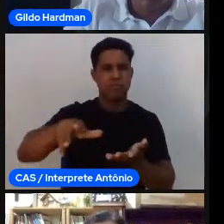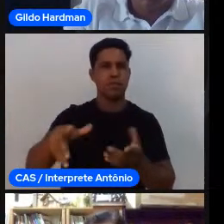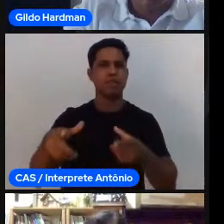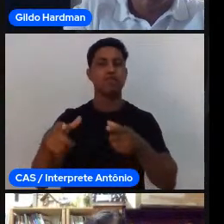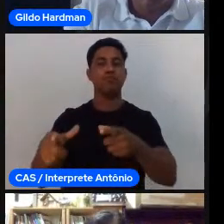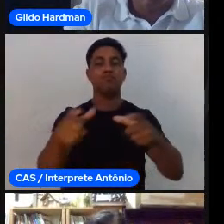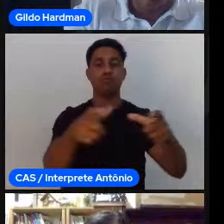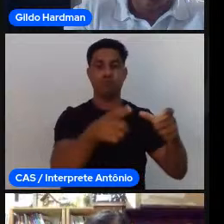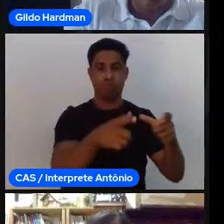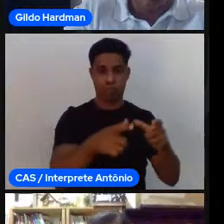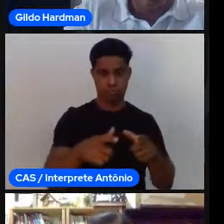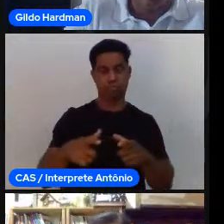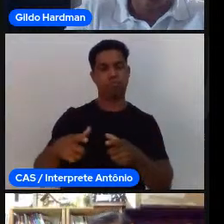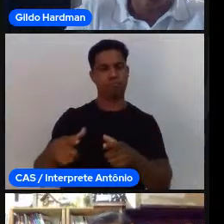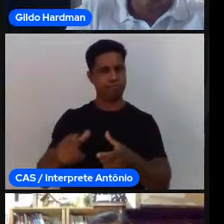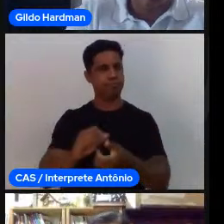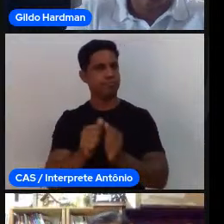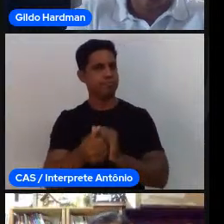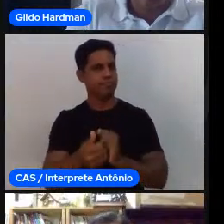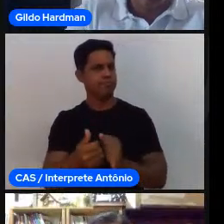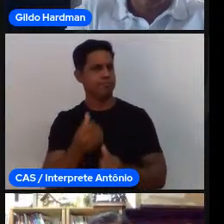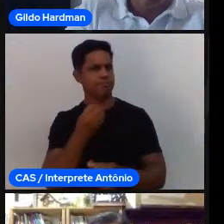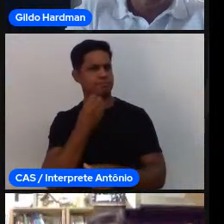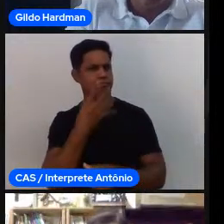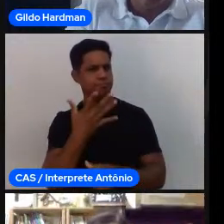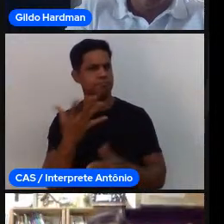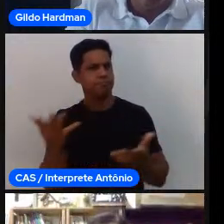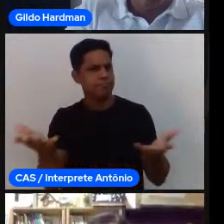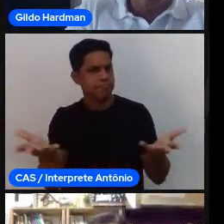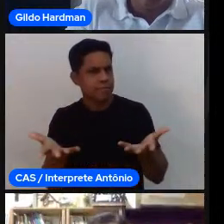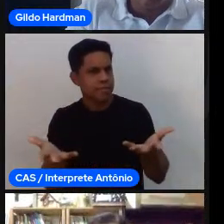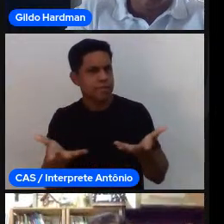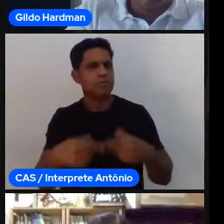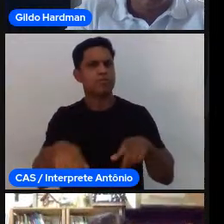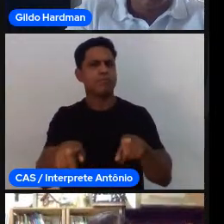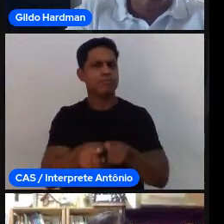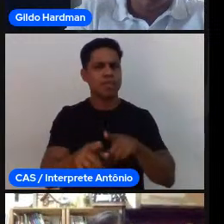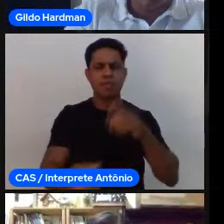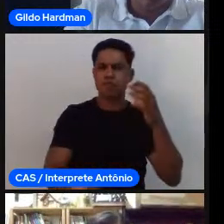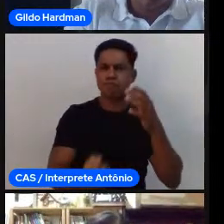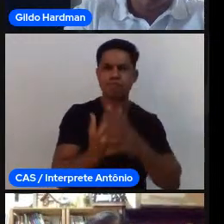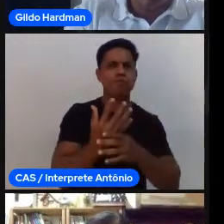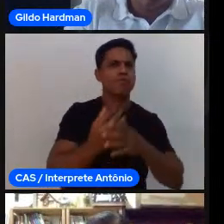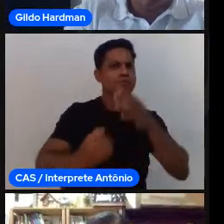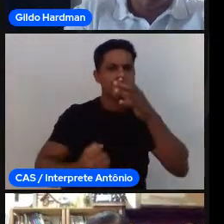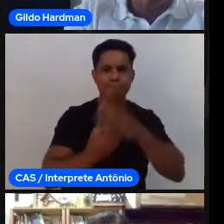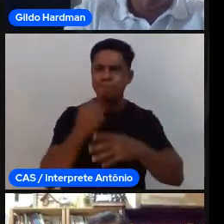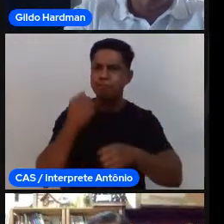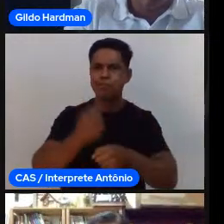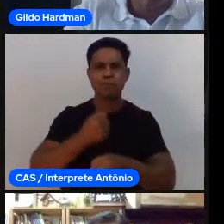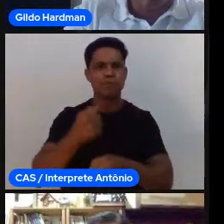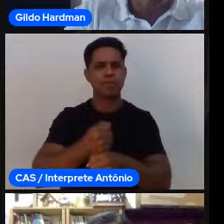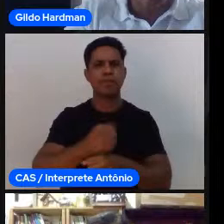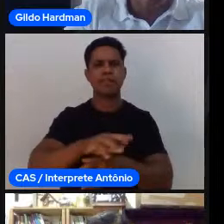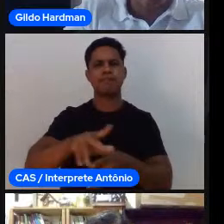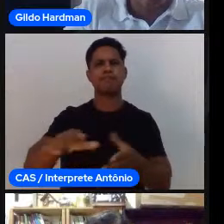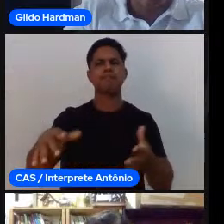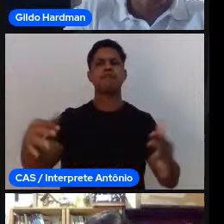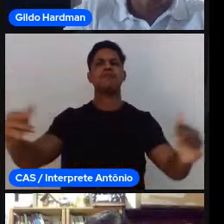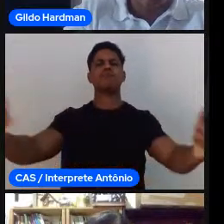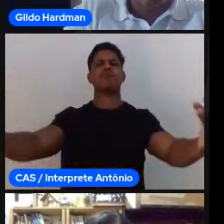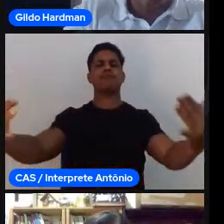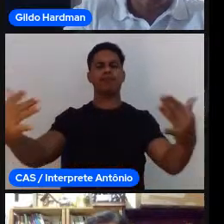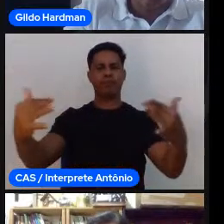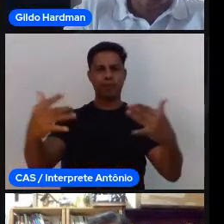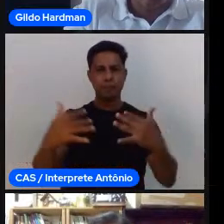talvez outros. E esses significados vão sendo construídos e reconstruídos pelas pessoas que dão vida a ele. Então, quero trazer essa